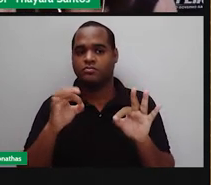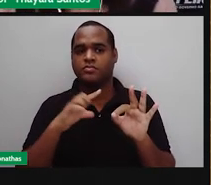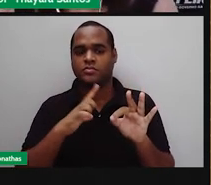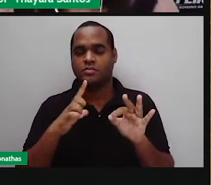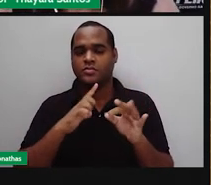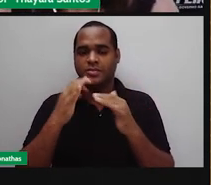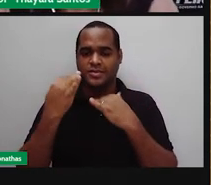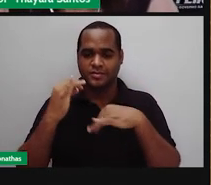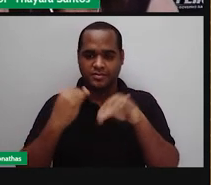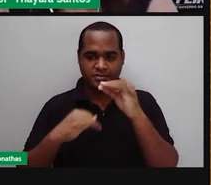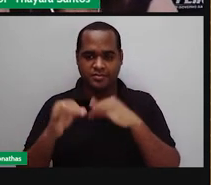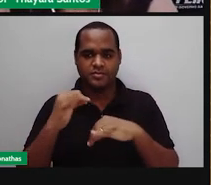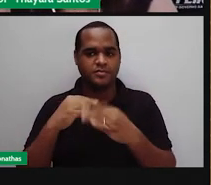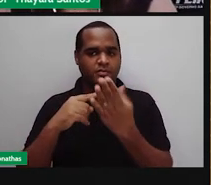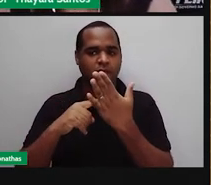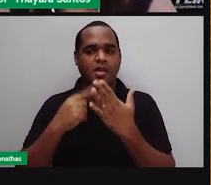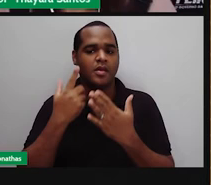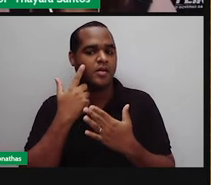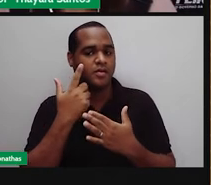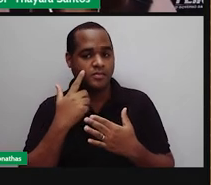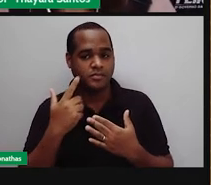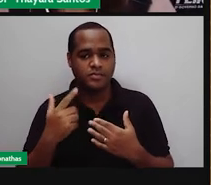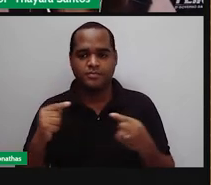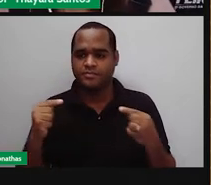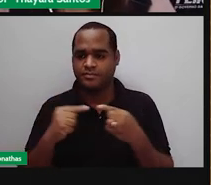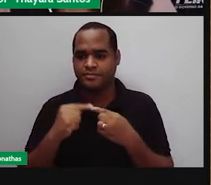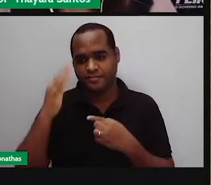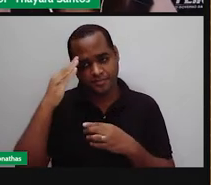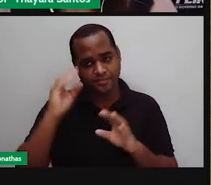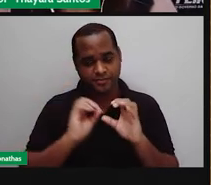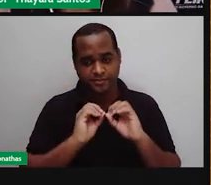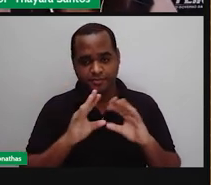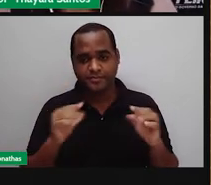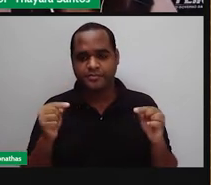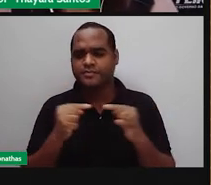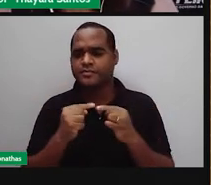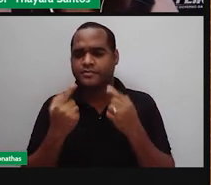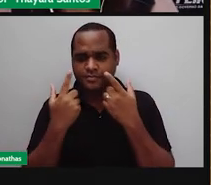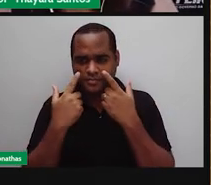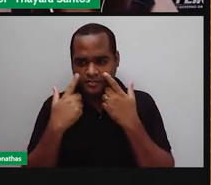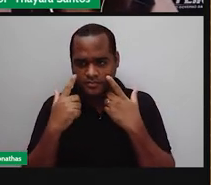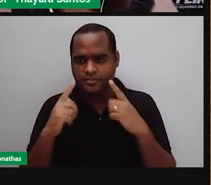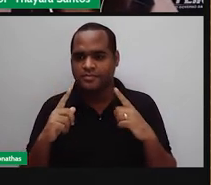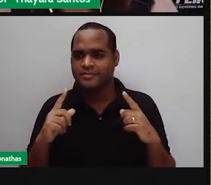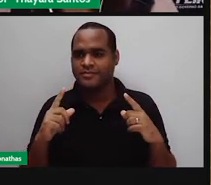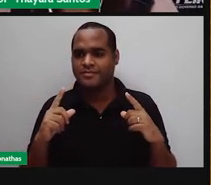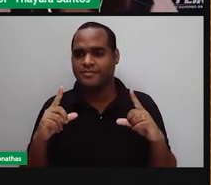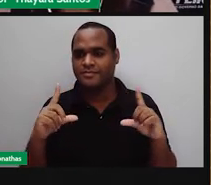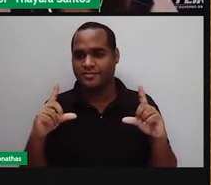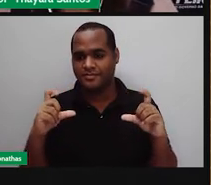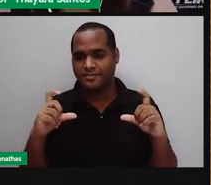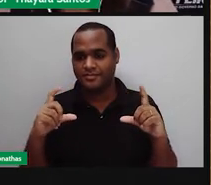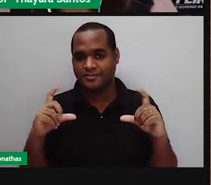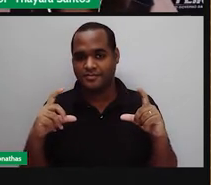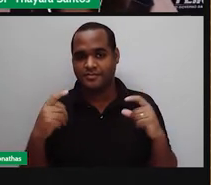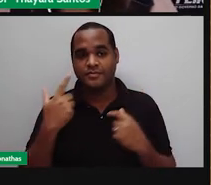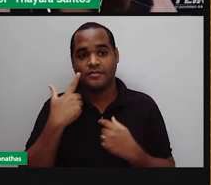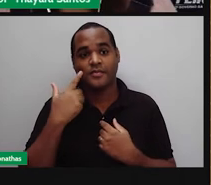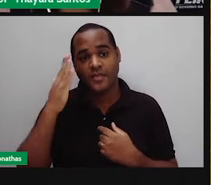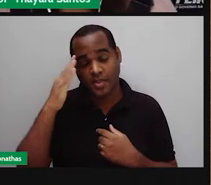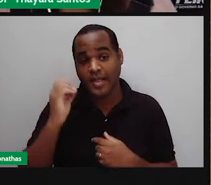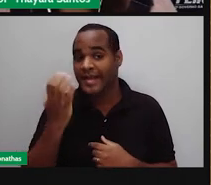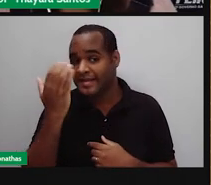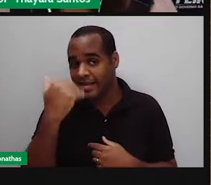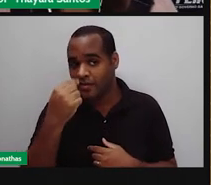quimiorreceptores. Eu coloquei aqui só para vocês entenderem como é que esse processo funciona. Então, aqui, dentro do nosso